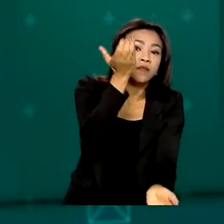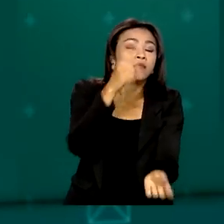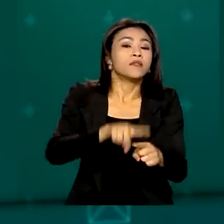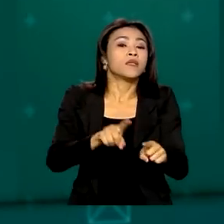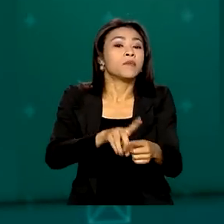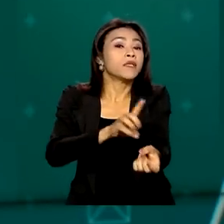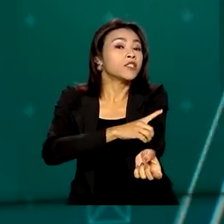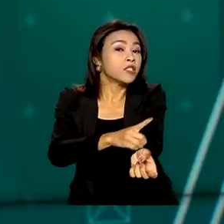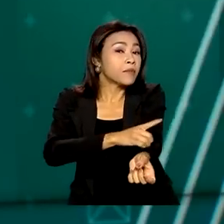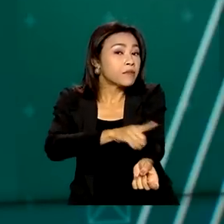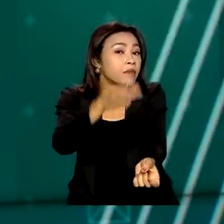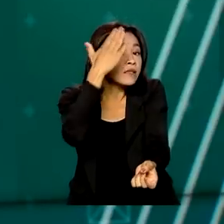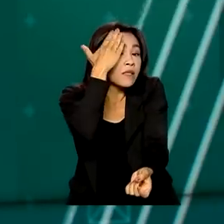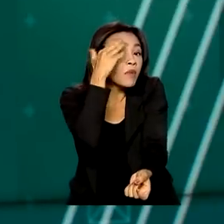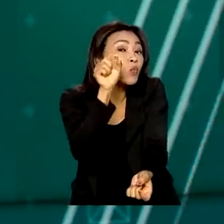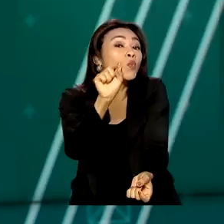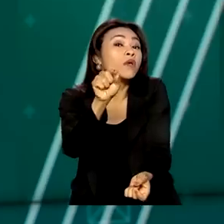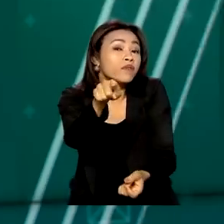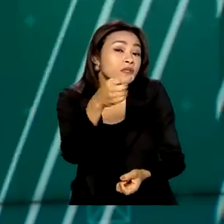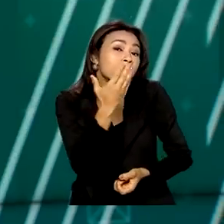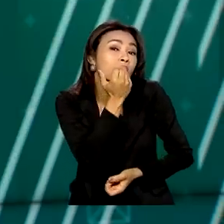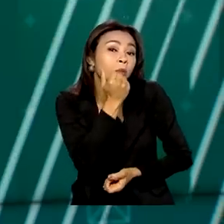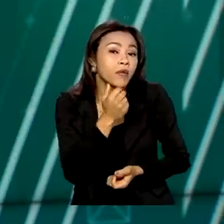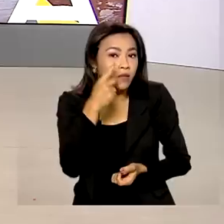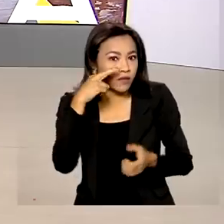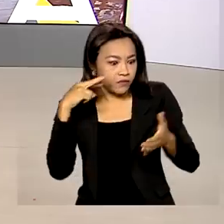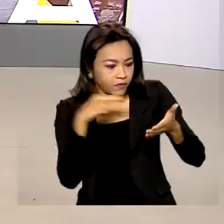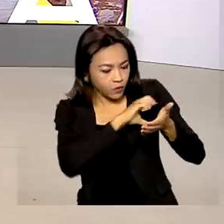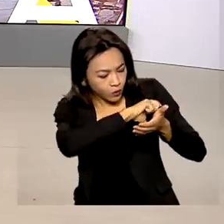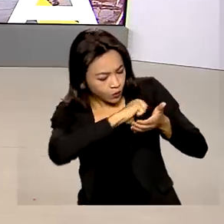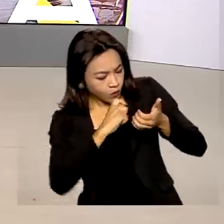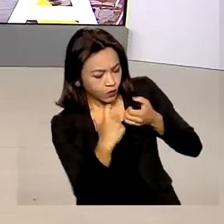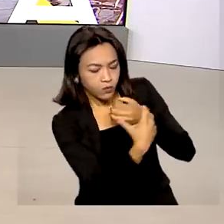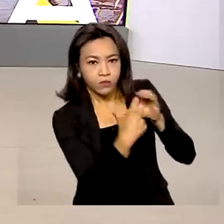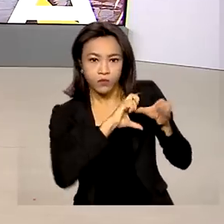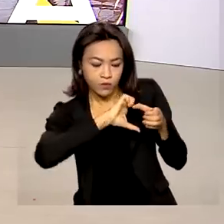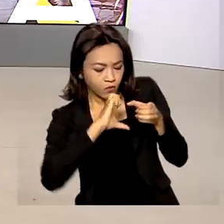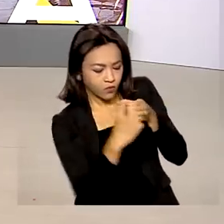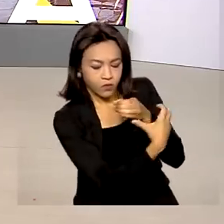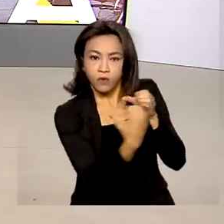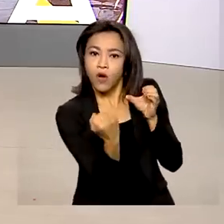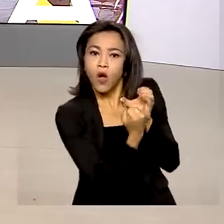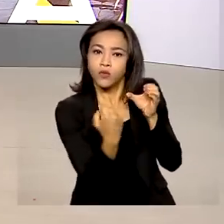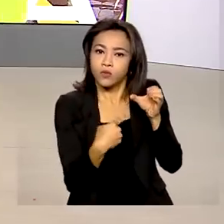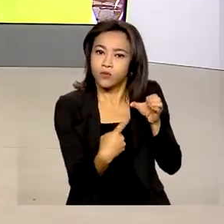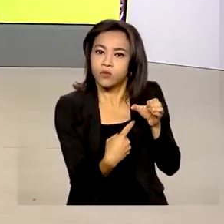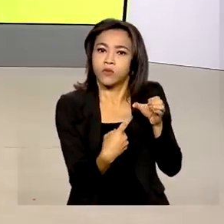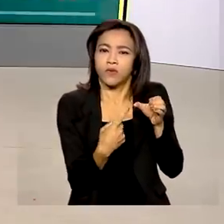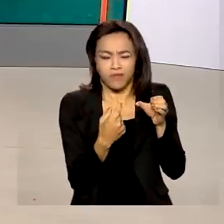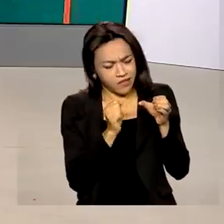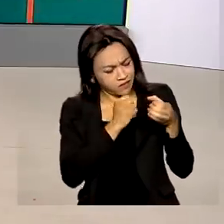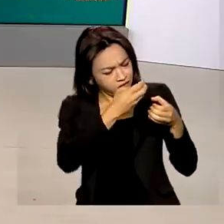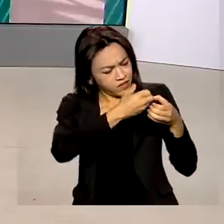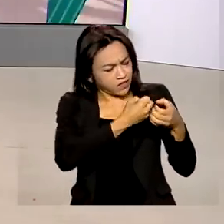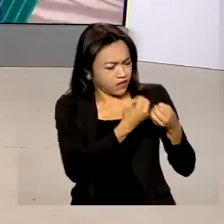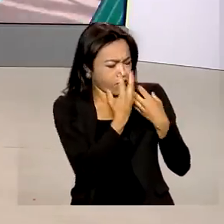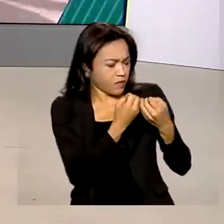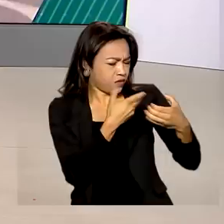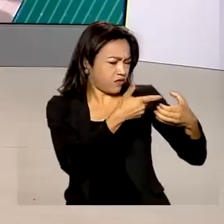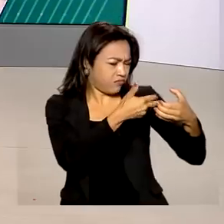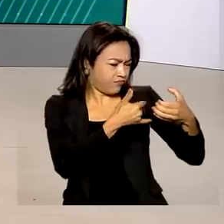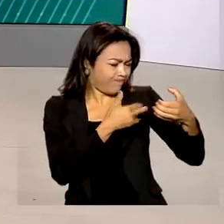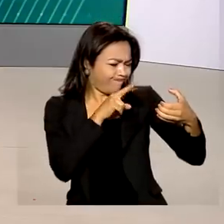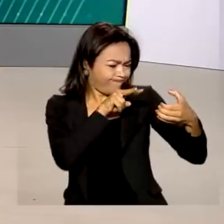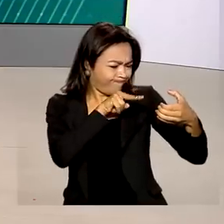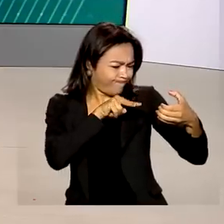o que você está comendo, é preciso ficar de olho no rótulo. Mas, muitas vezes, as informações não estão claras e legíveis.